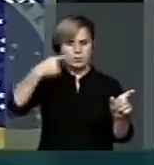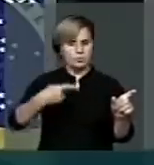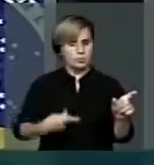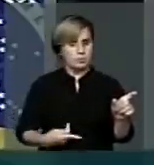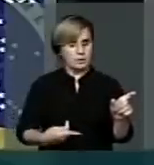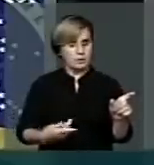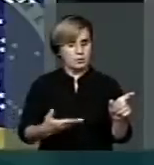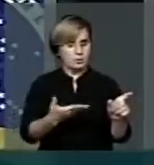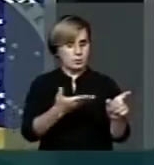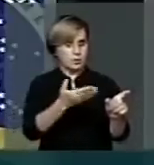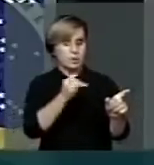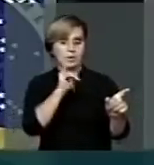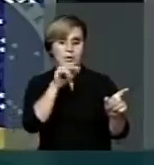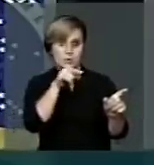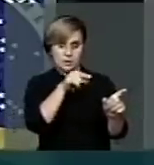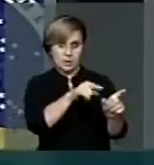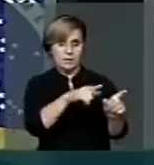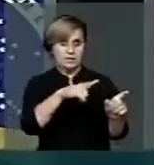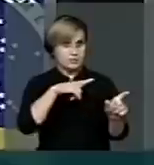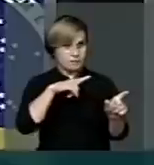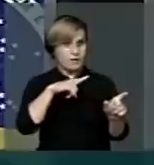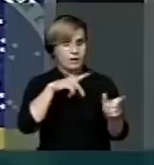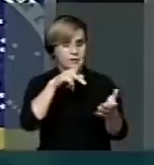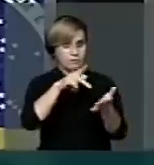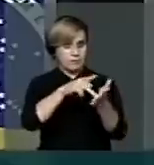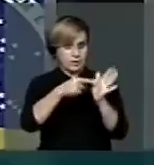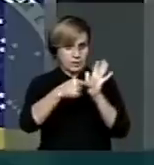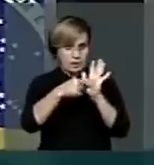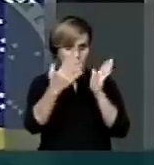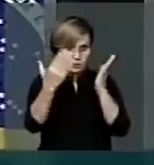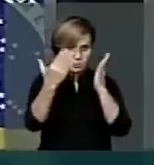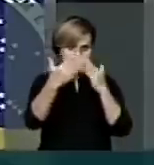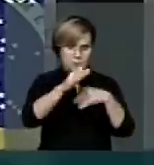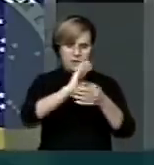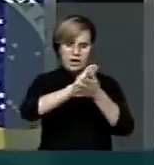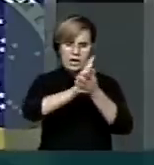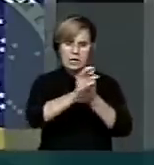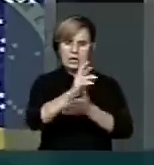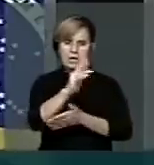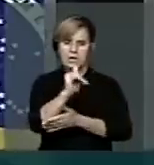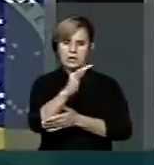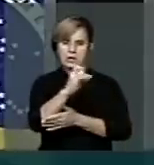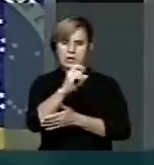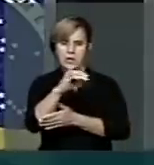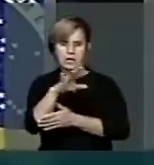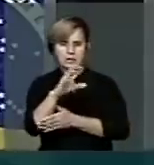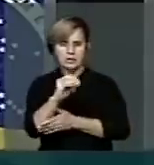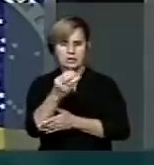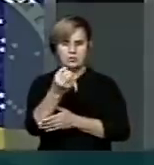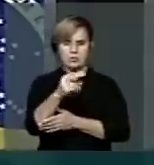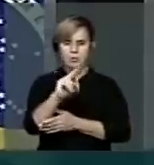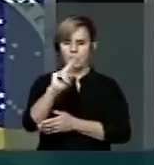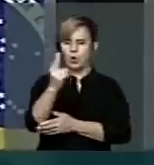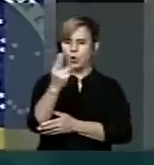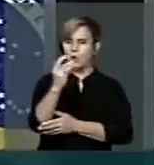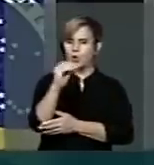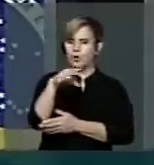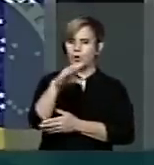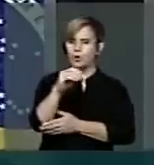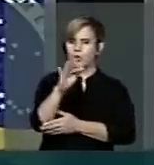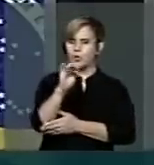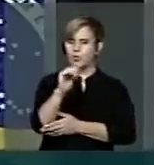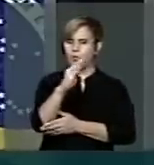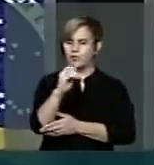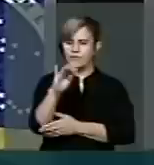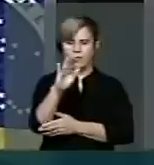tido alguma atitude que fosse caracterizada como racista ou homofóbica. Mas não se pode, senhor presidente,